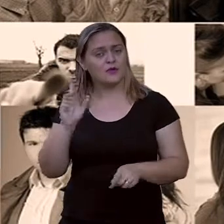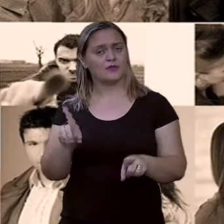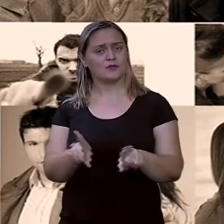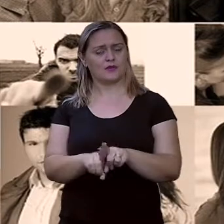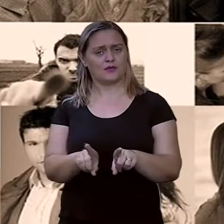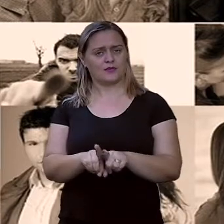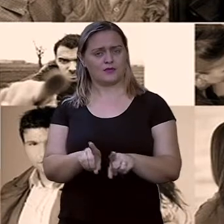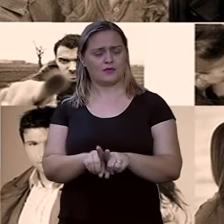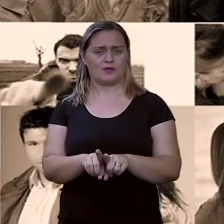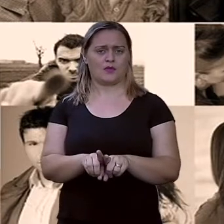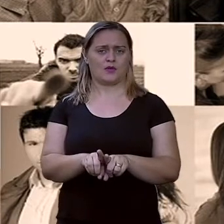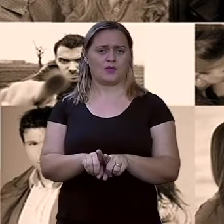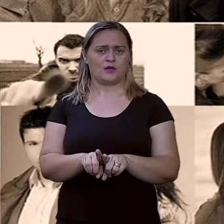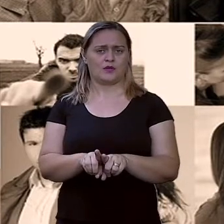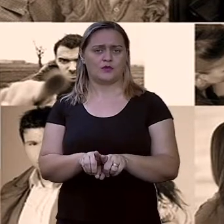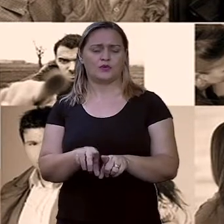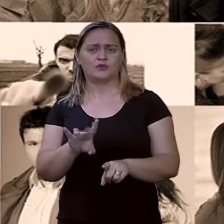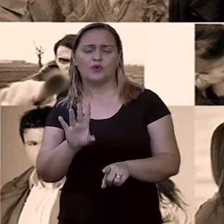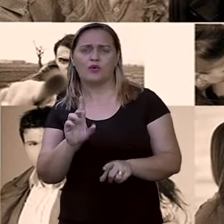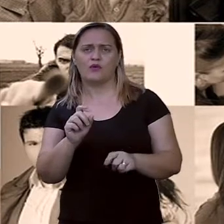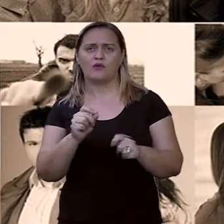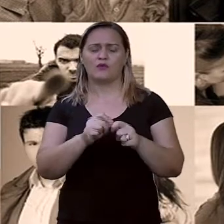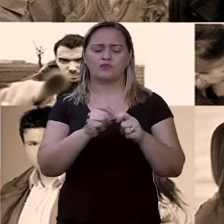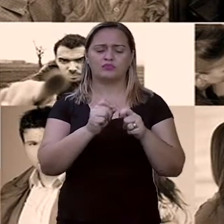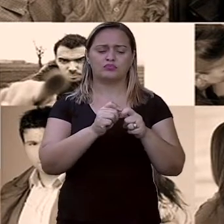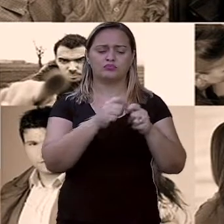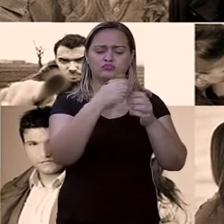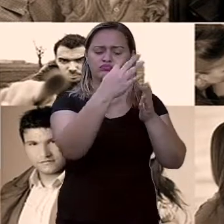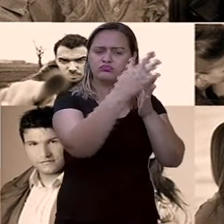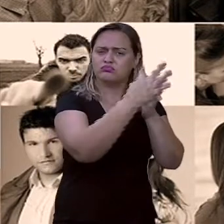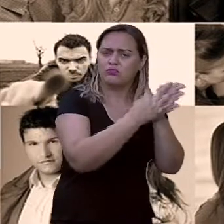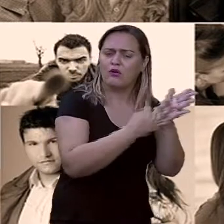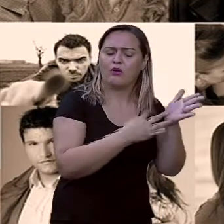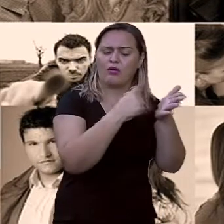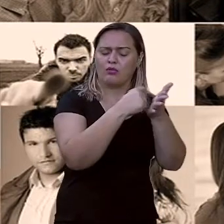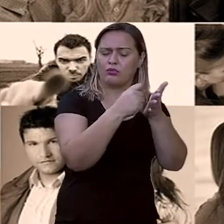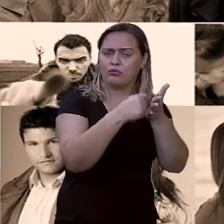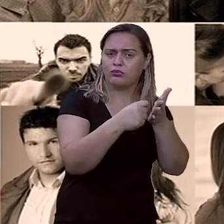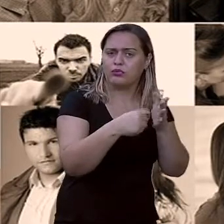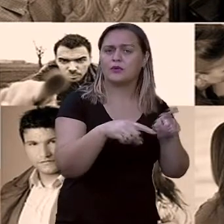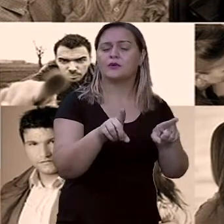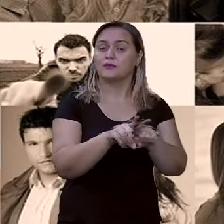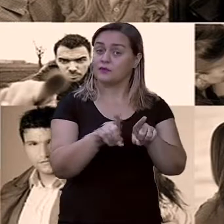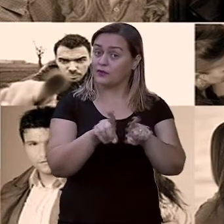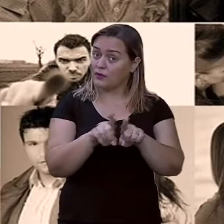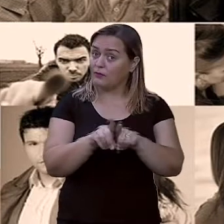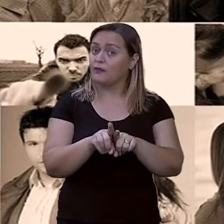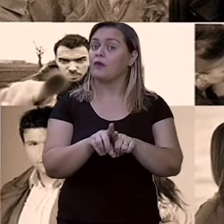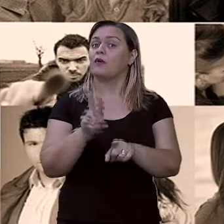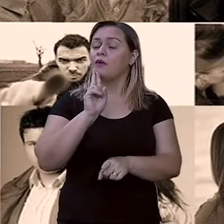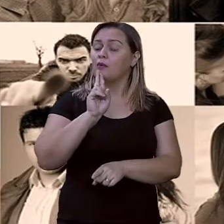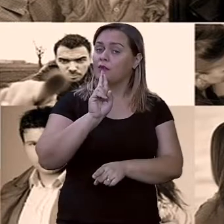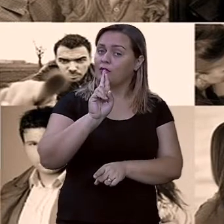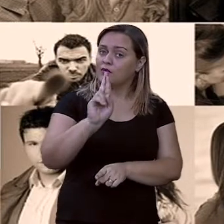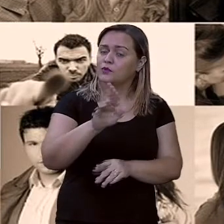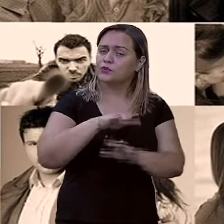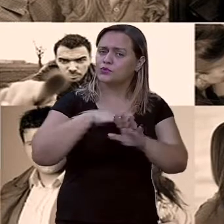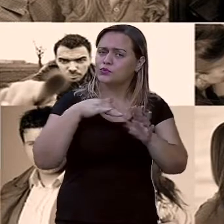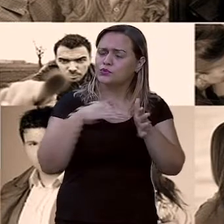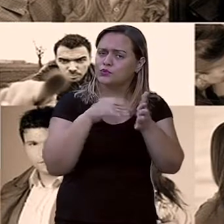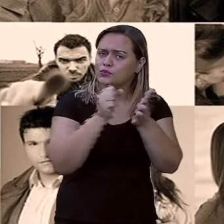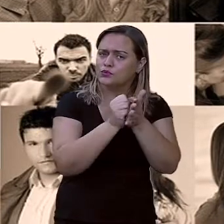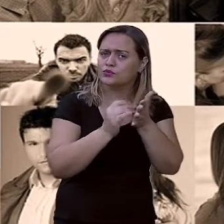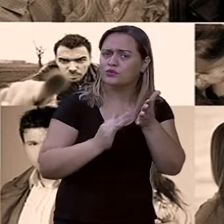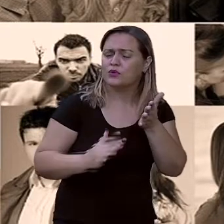só aí para fazer as redações não, mas também para responder exercícios de interpretação